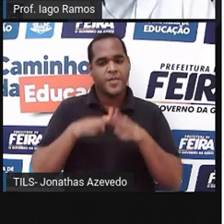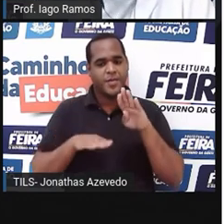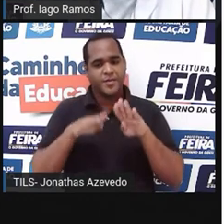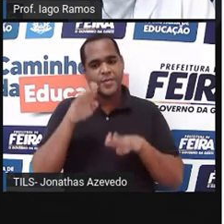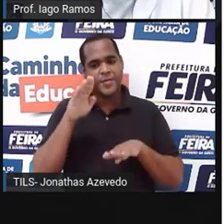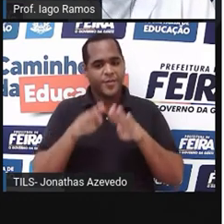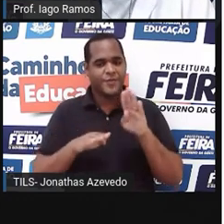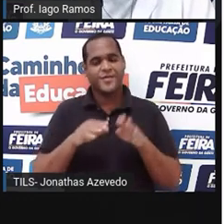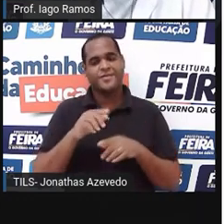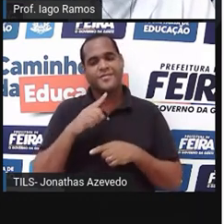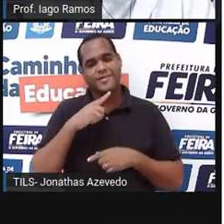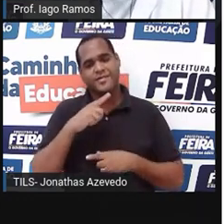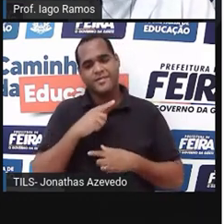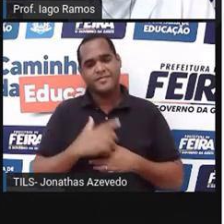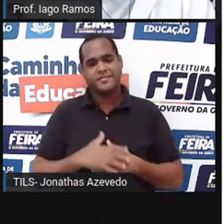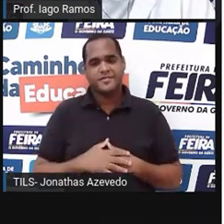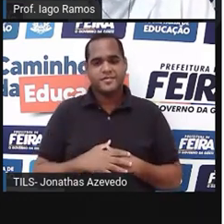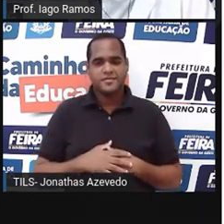proporcionais. Tá bom?